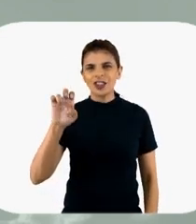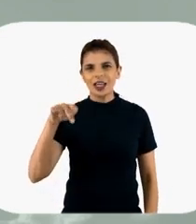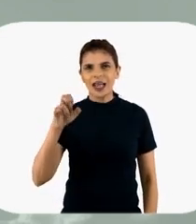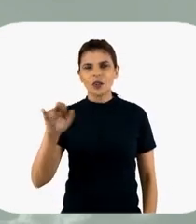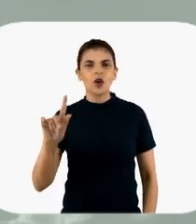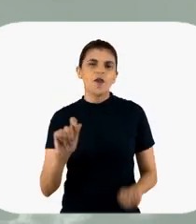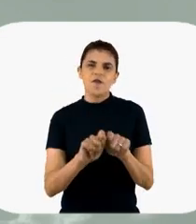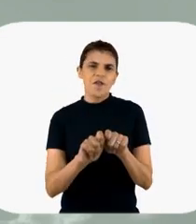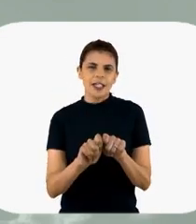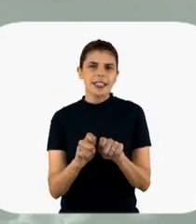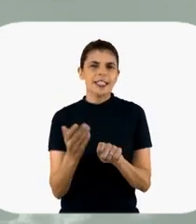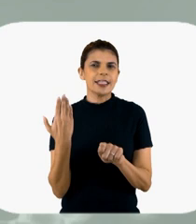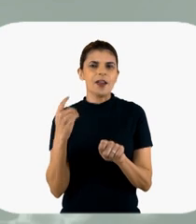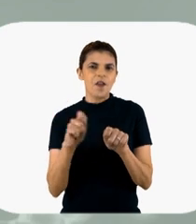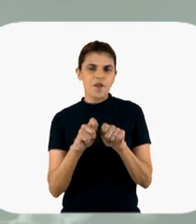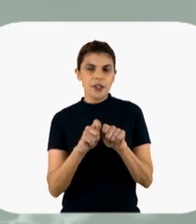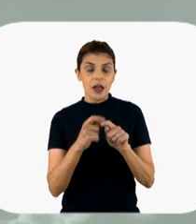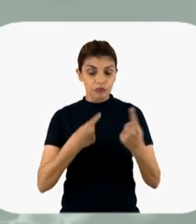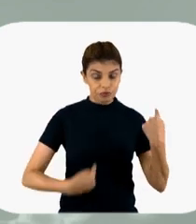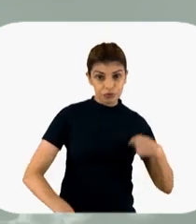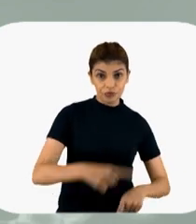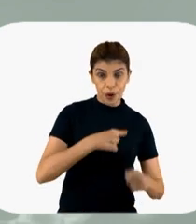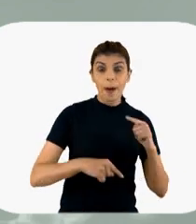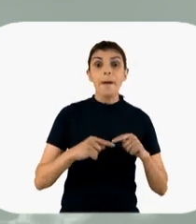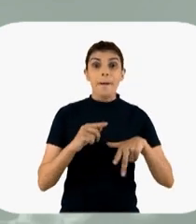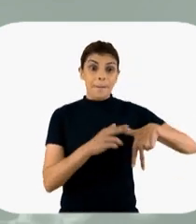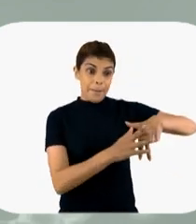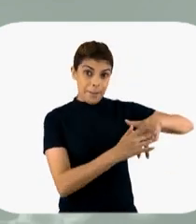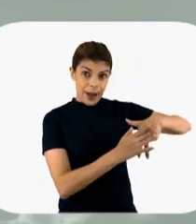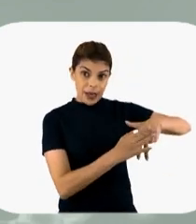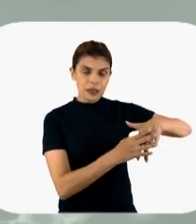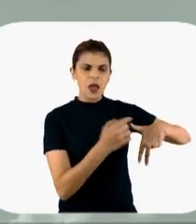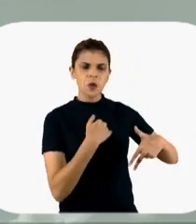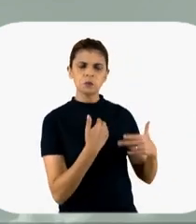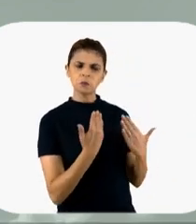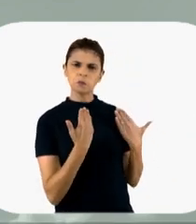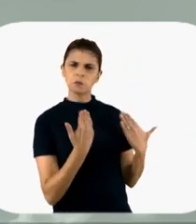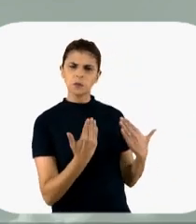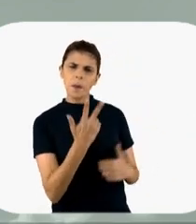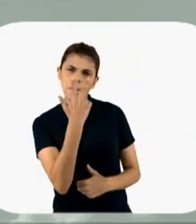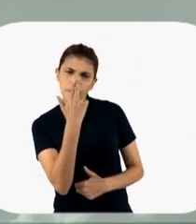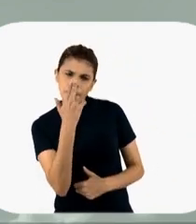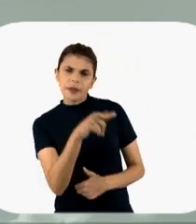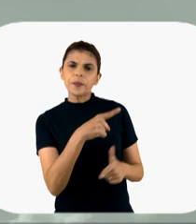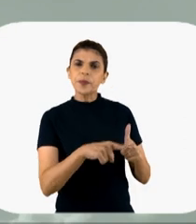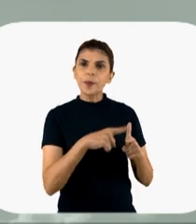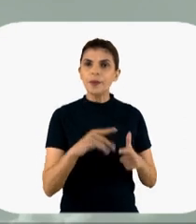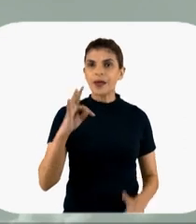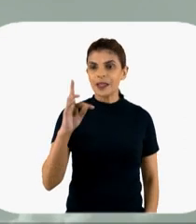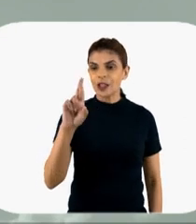tinha esses casos aí que faziam essa seriedade estrombótica. Essa paciente que me deu essa impressão aí de ser uma